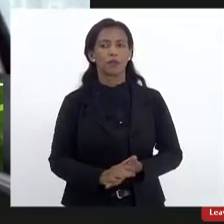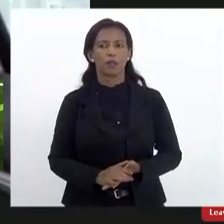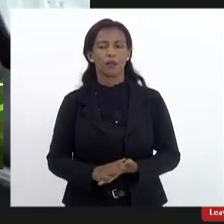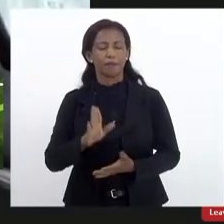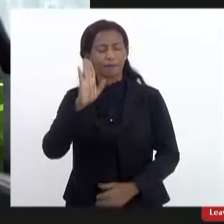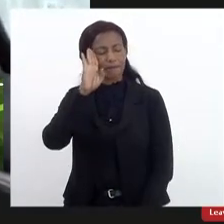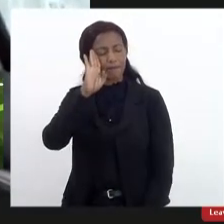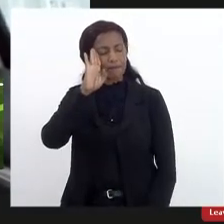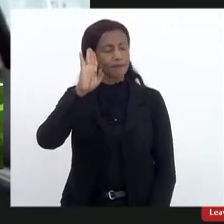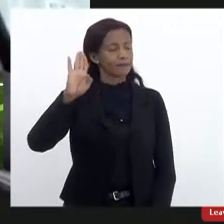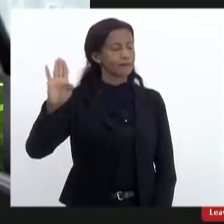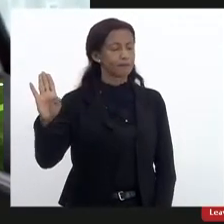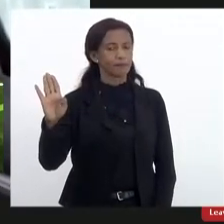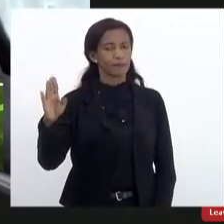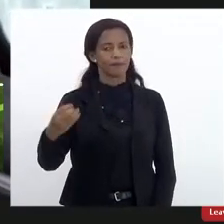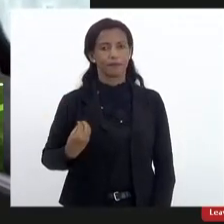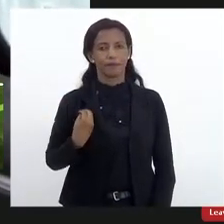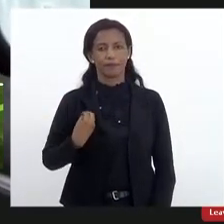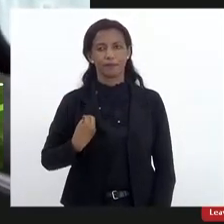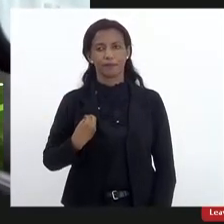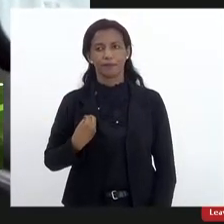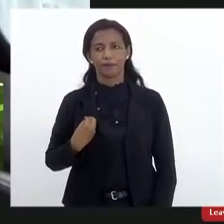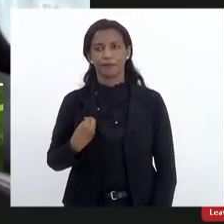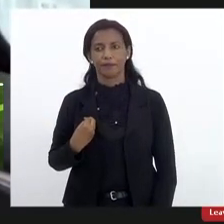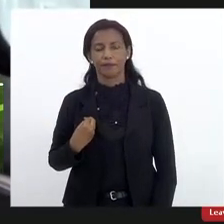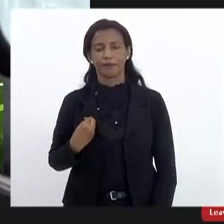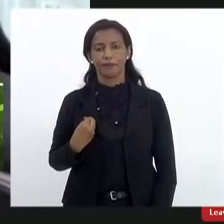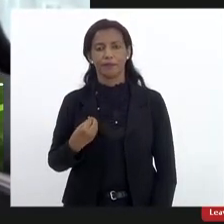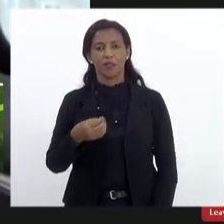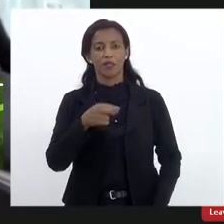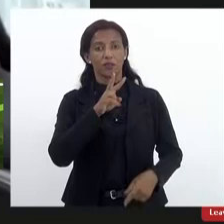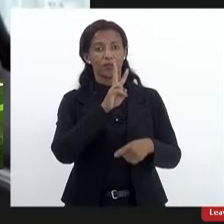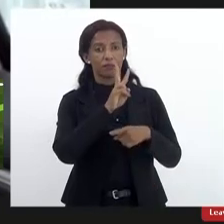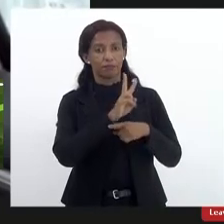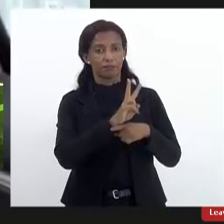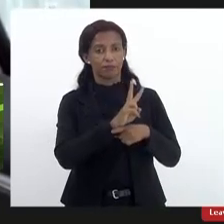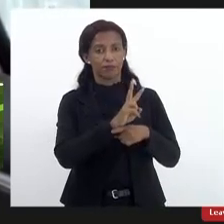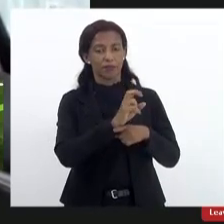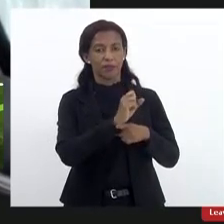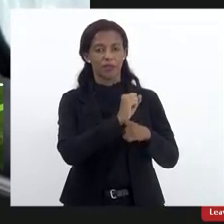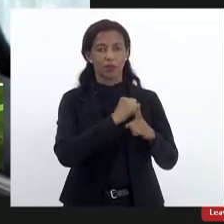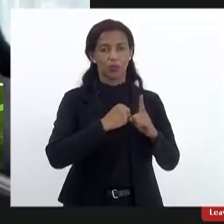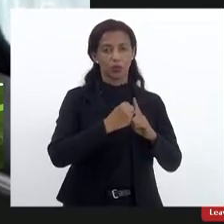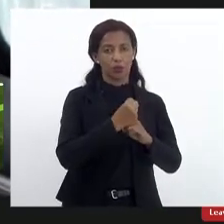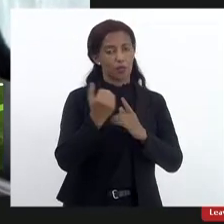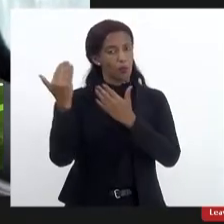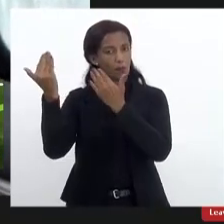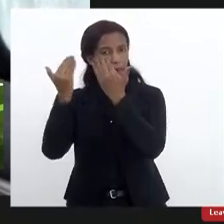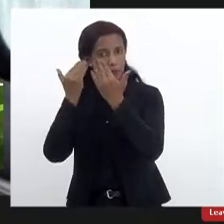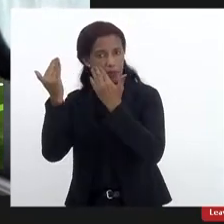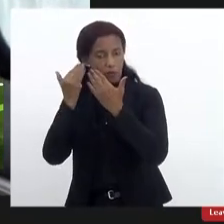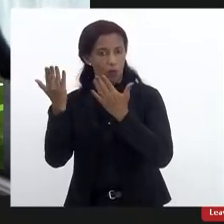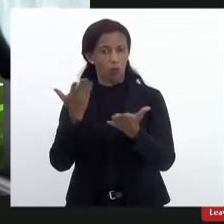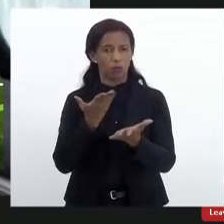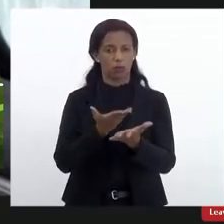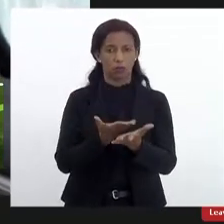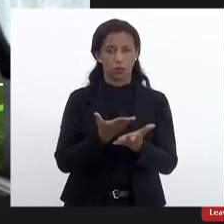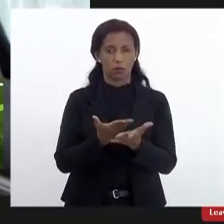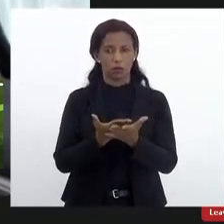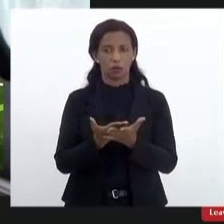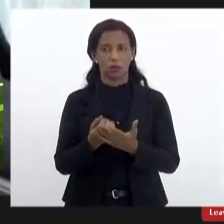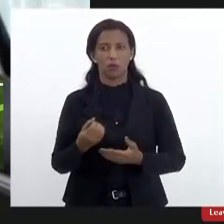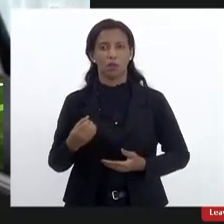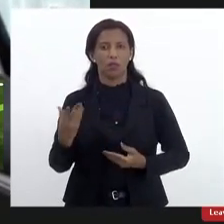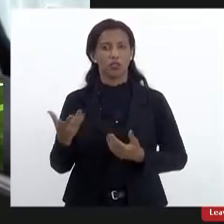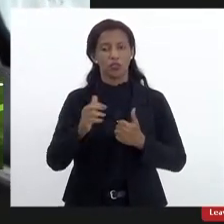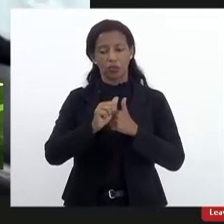fundamental da presença de assistente social e psicólogos nas nossas escolas porque a gente